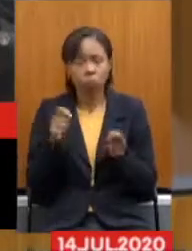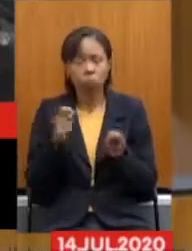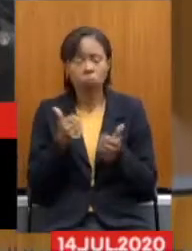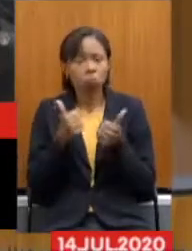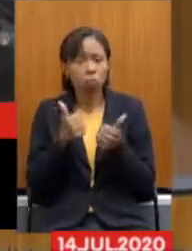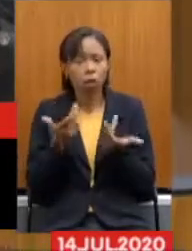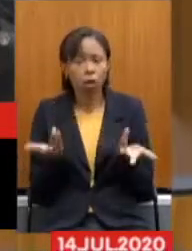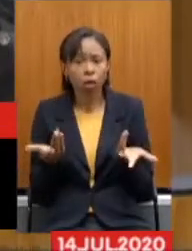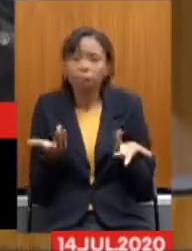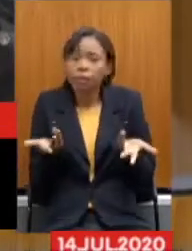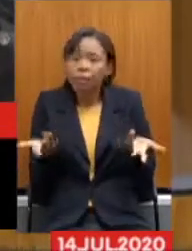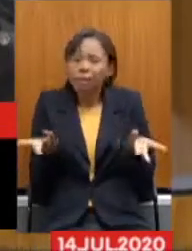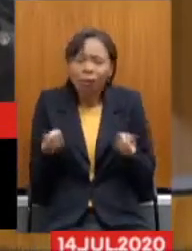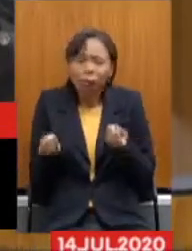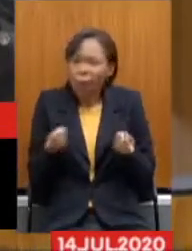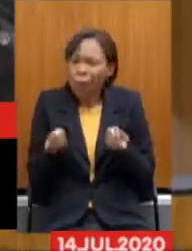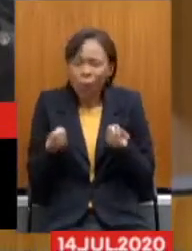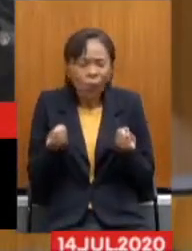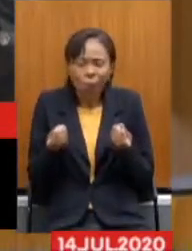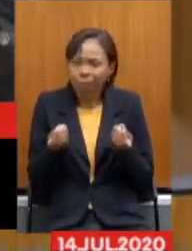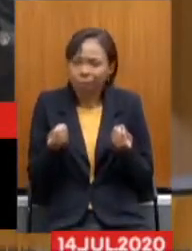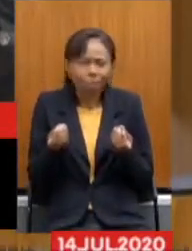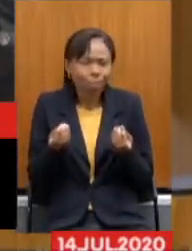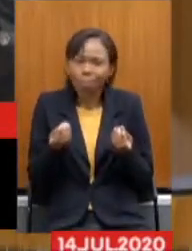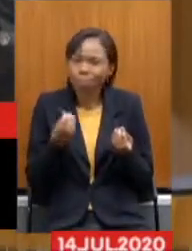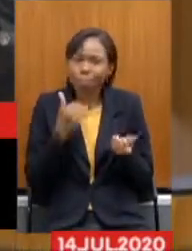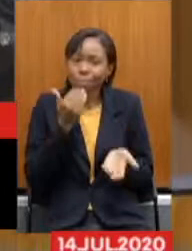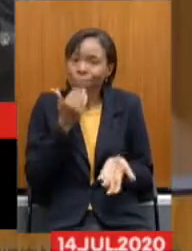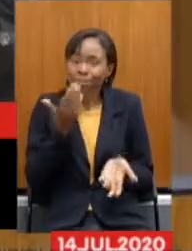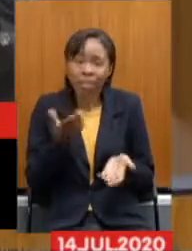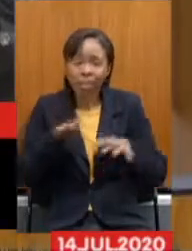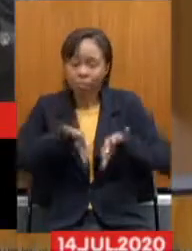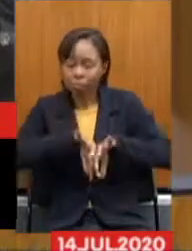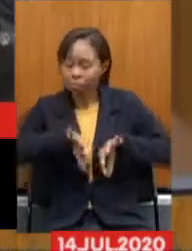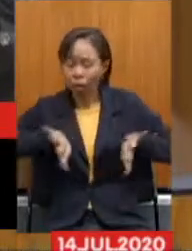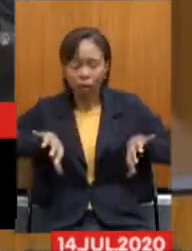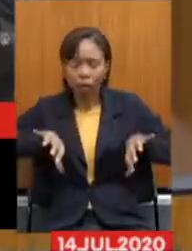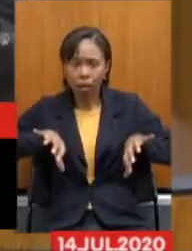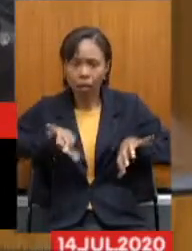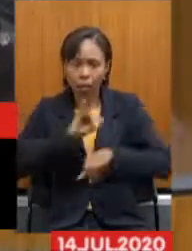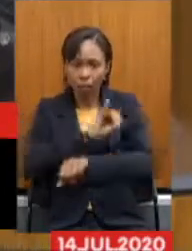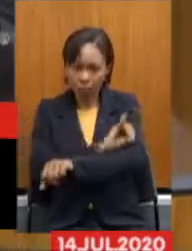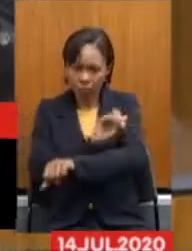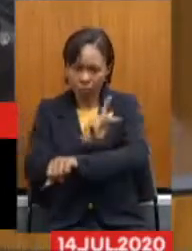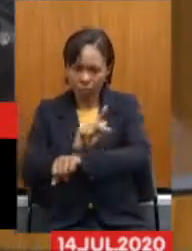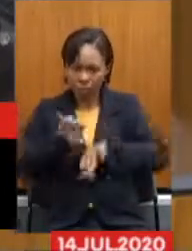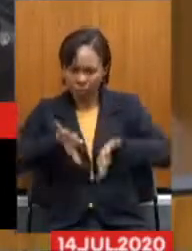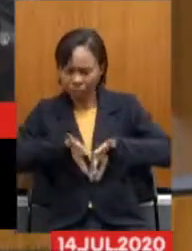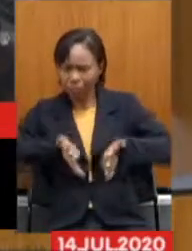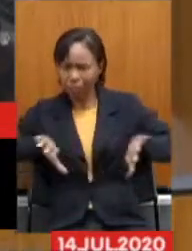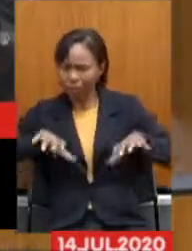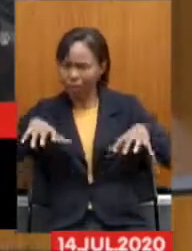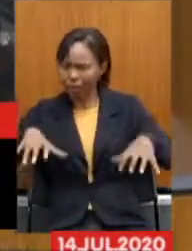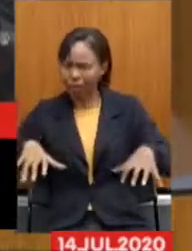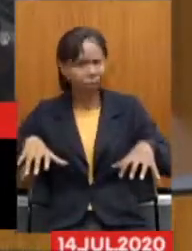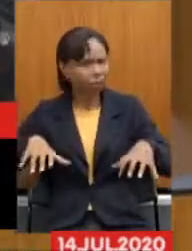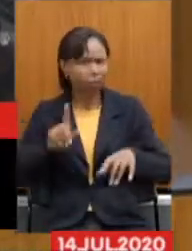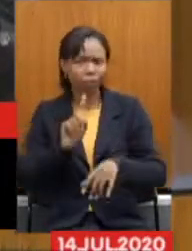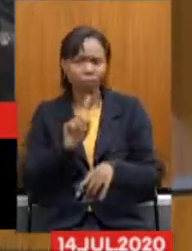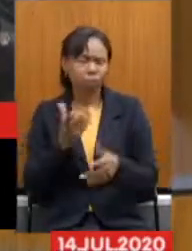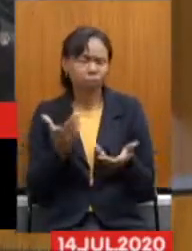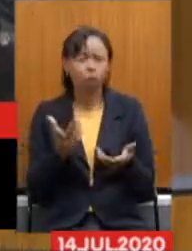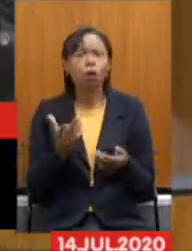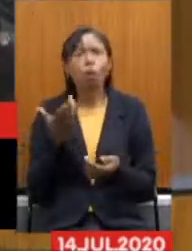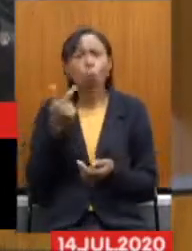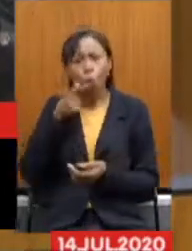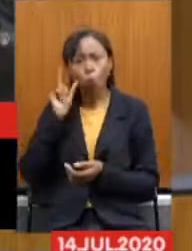Não justifica Essa Desmembrar O Ipseng Não tem justificativa E o governo Ontem Eles